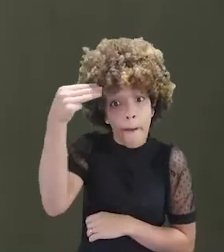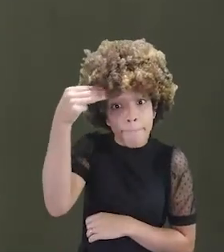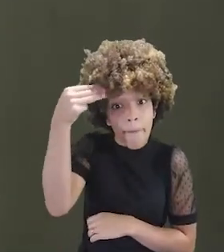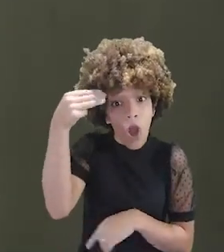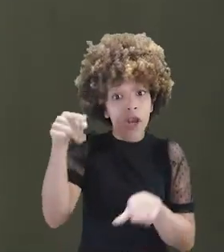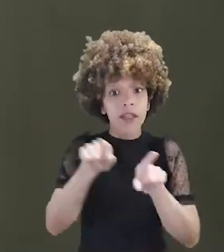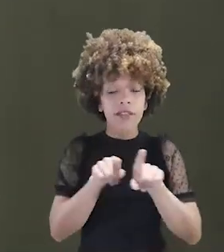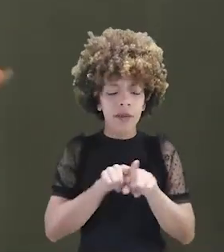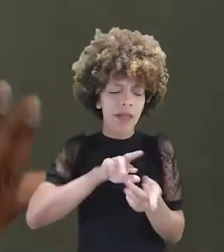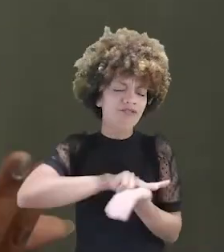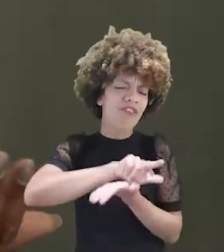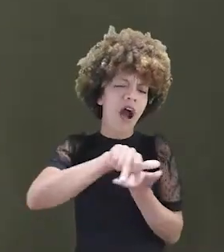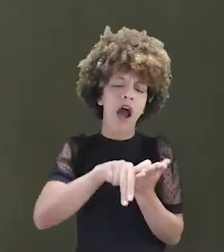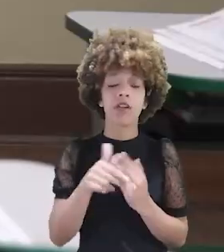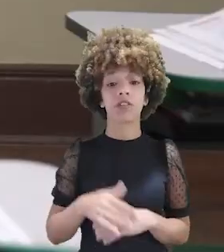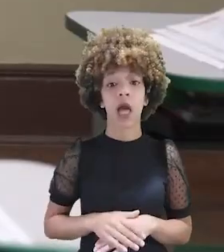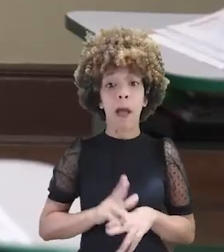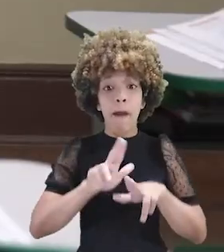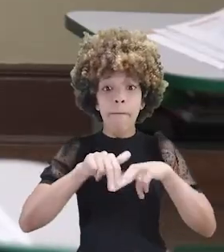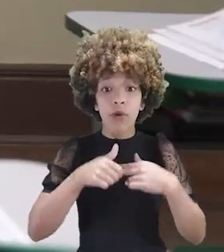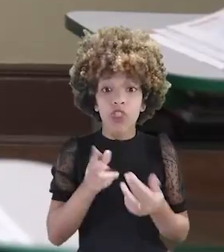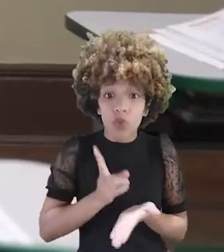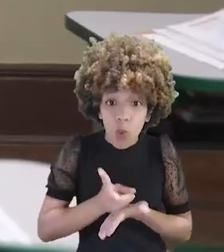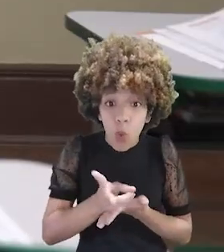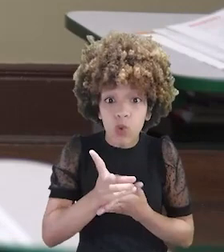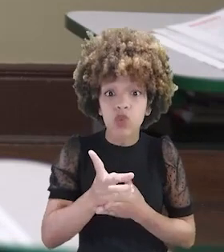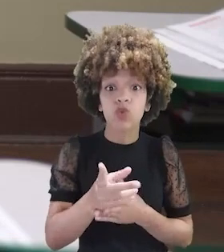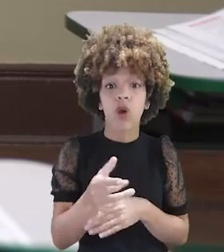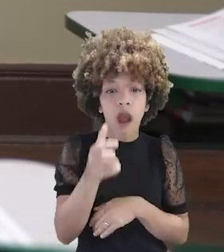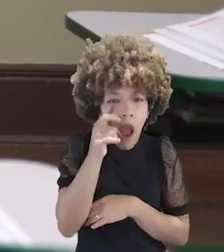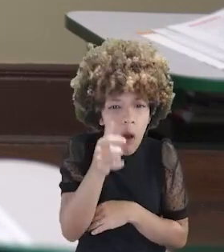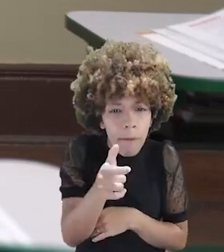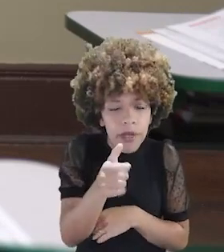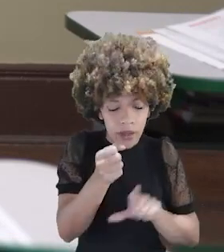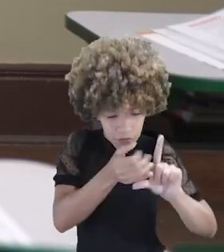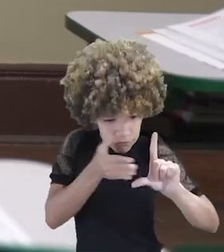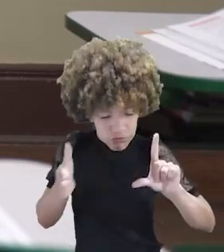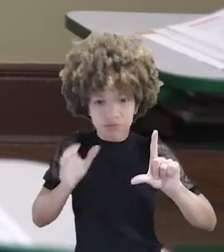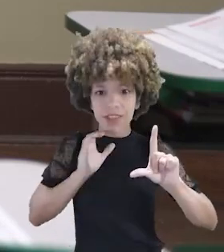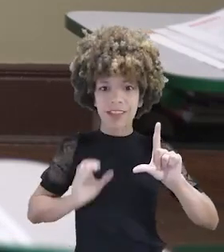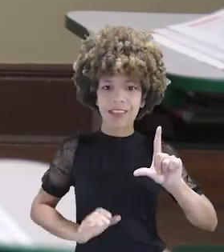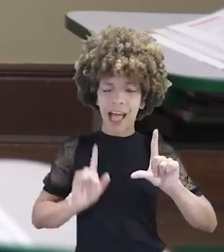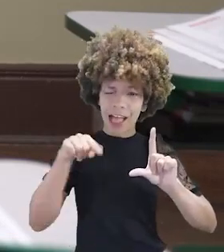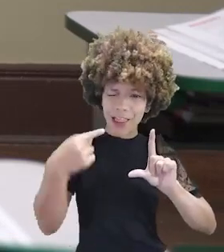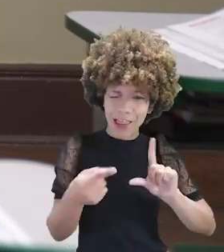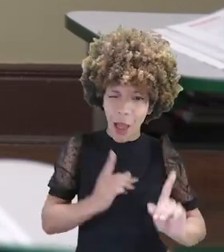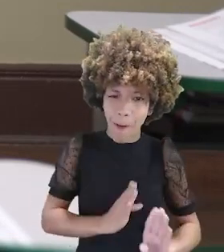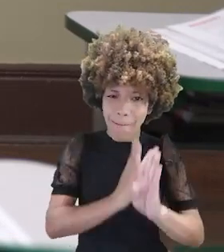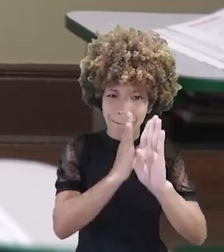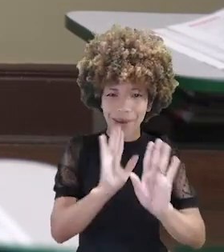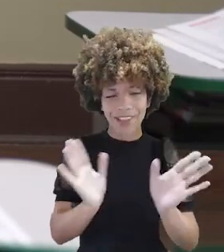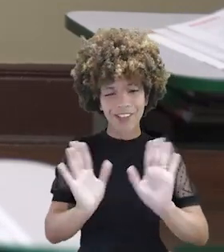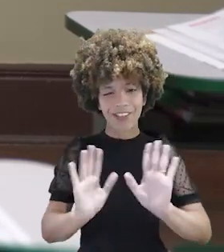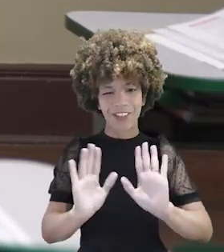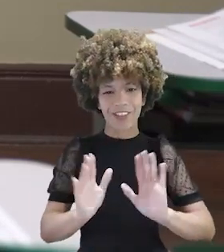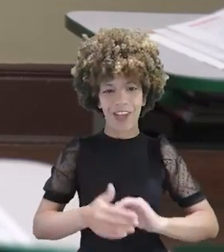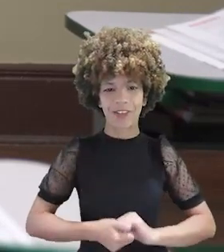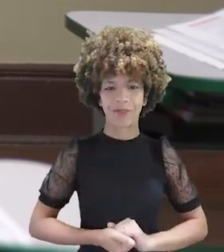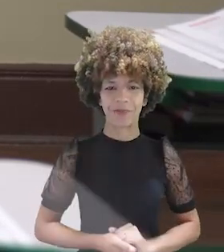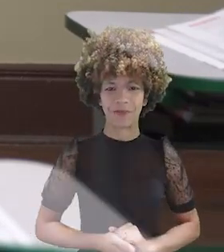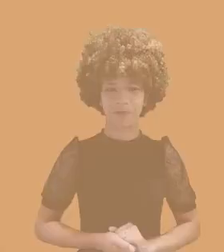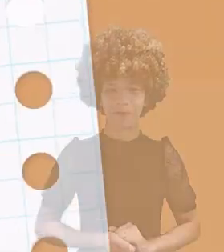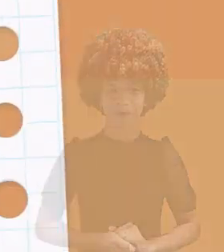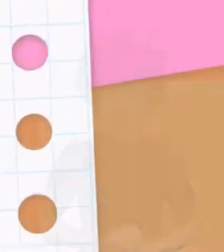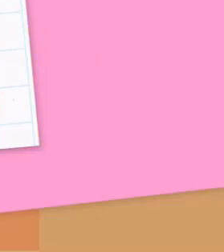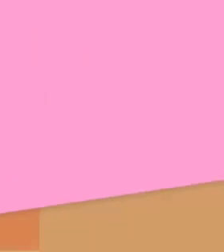memória e em muito mais. Por isso, continue acompanhando sua trilha da cidadania. Até o próximo episódio. Tchau, tchau!